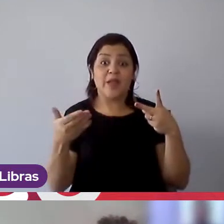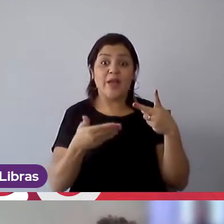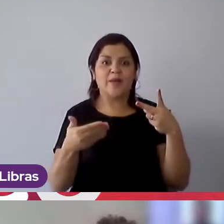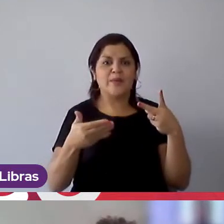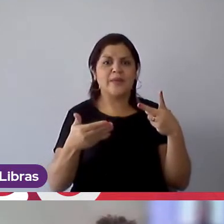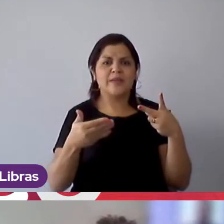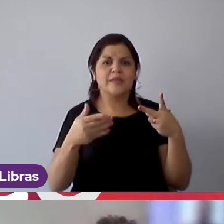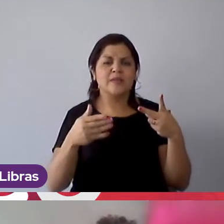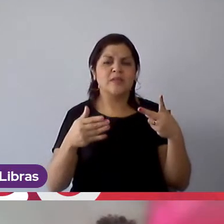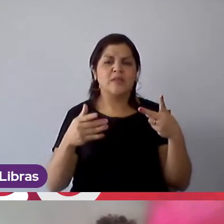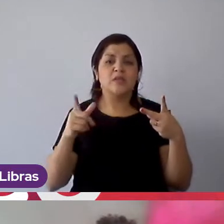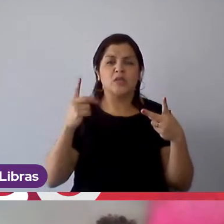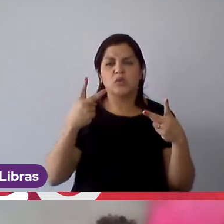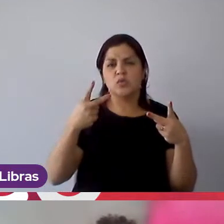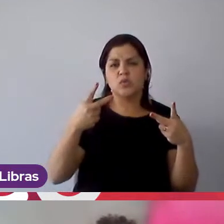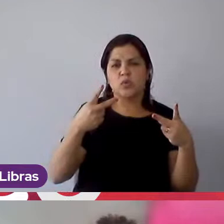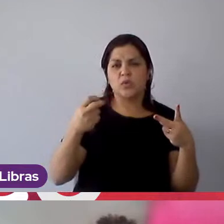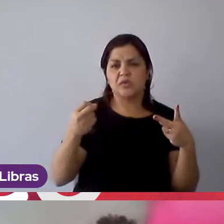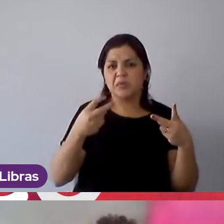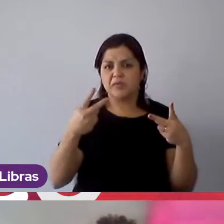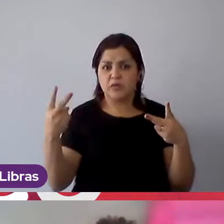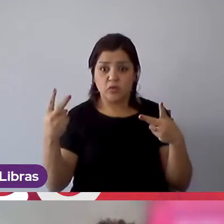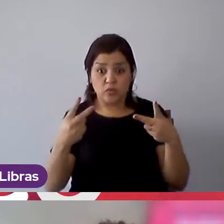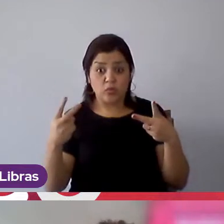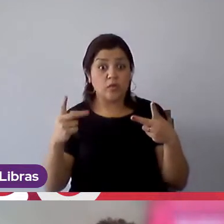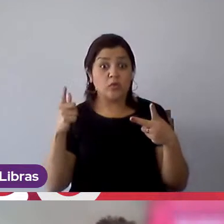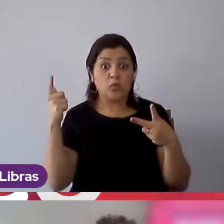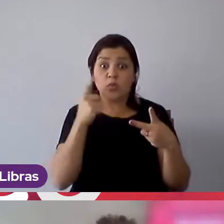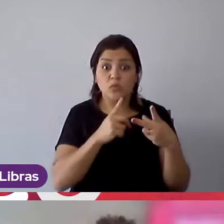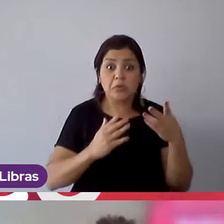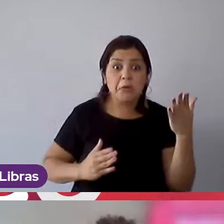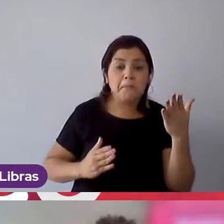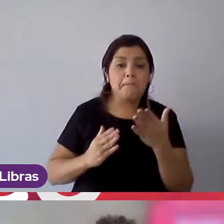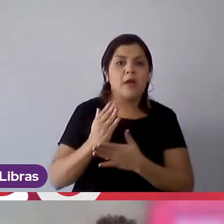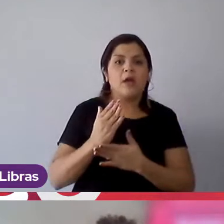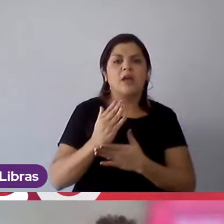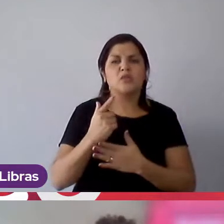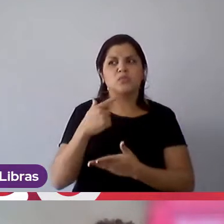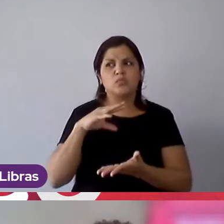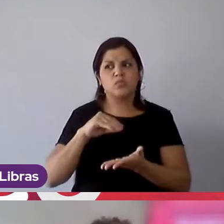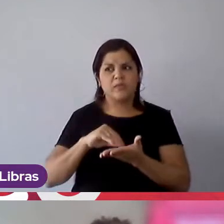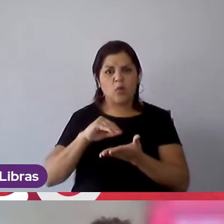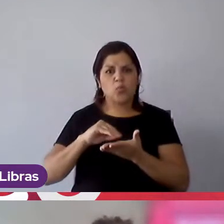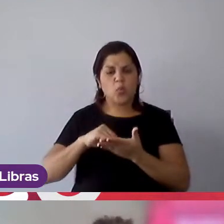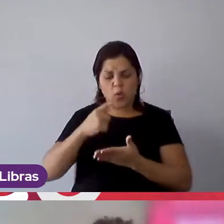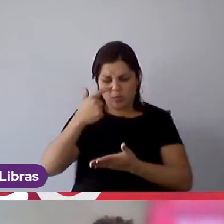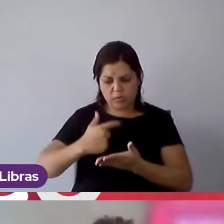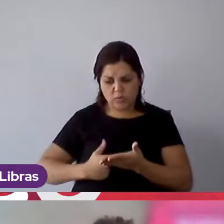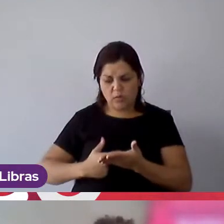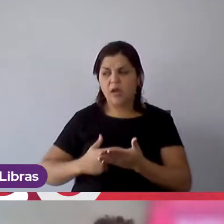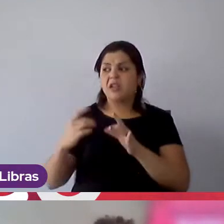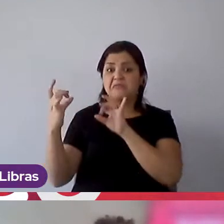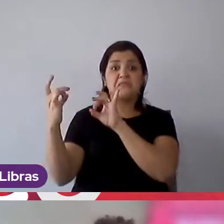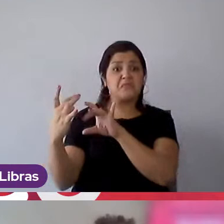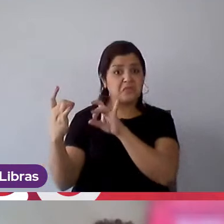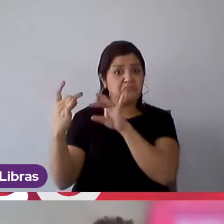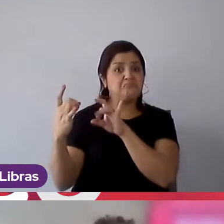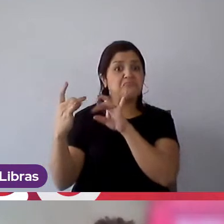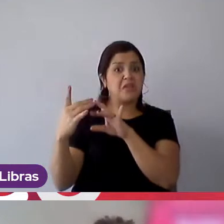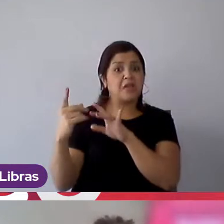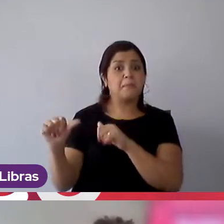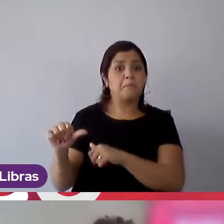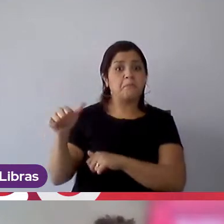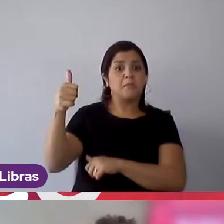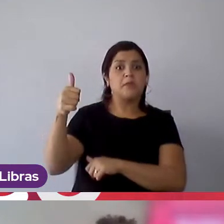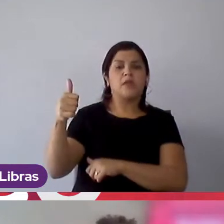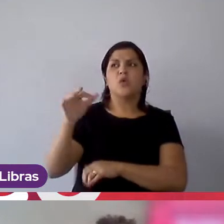na primeira onda de 2022. Eu melhorei tudo que eu achava que eu tinha que melhorar. Eles me deram feedback da primeira vez